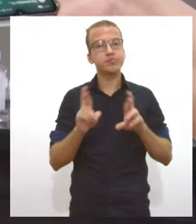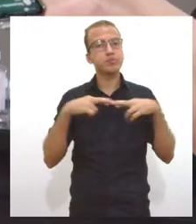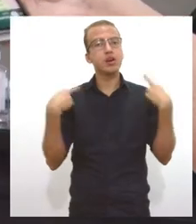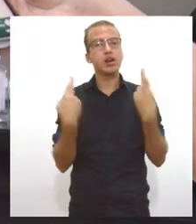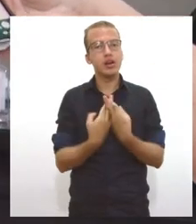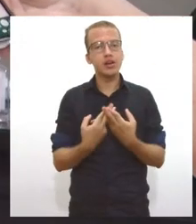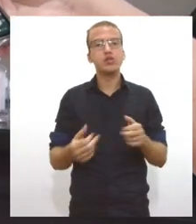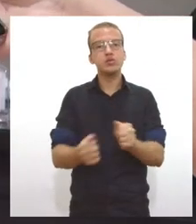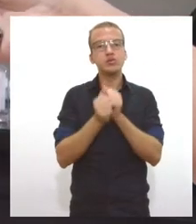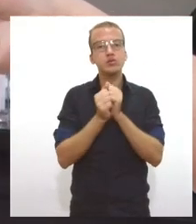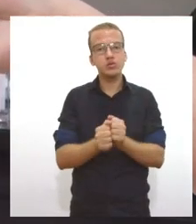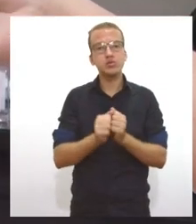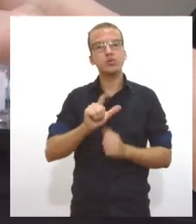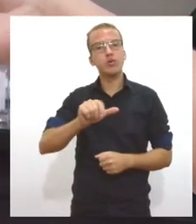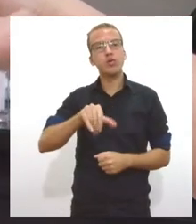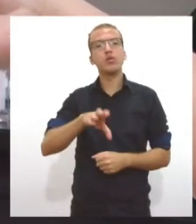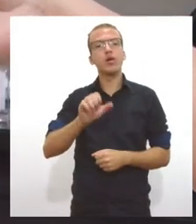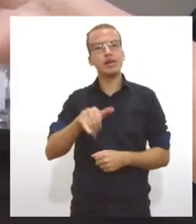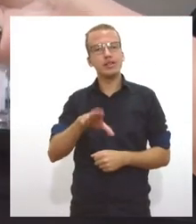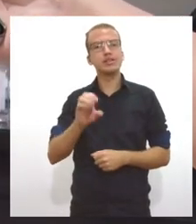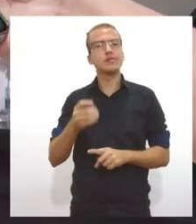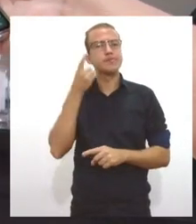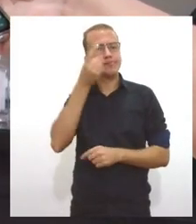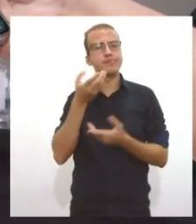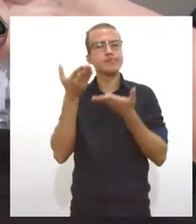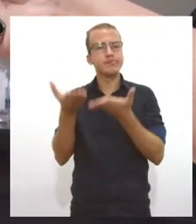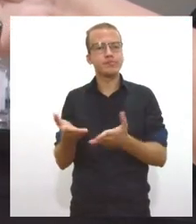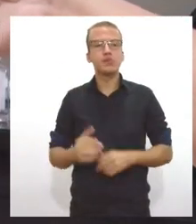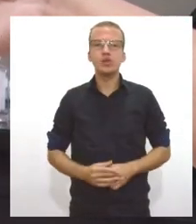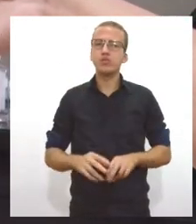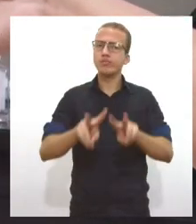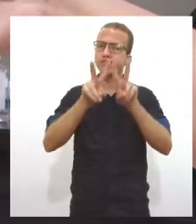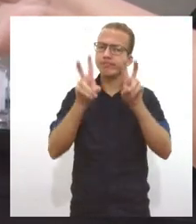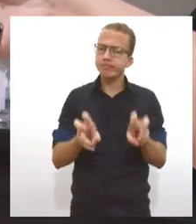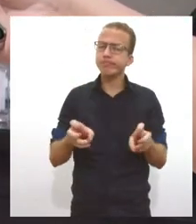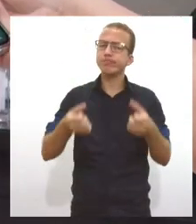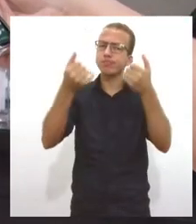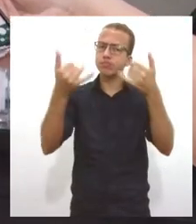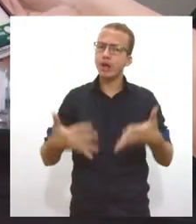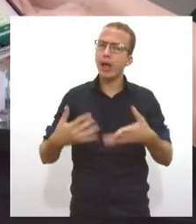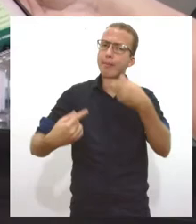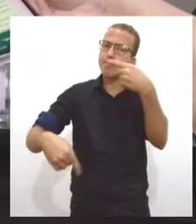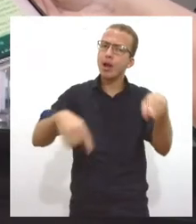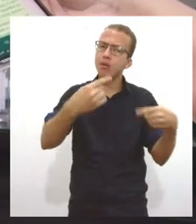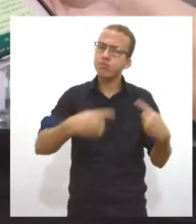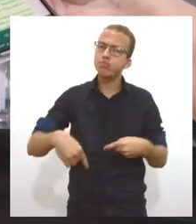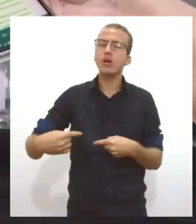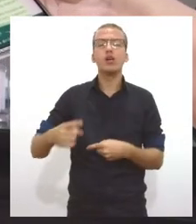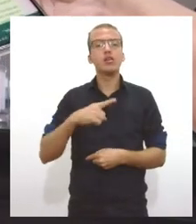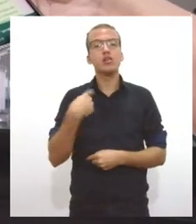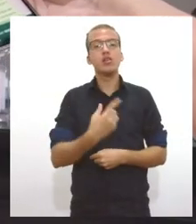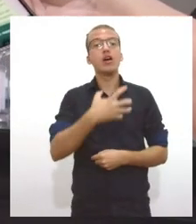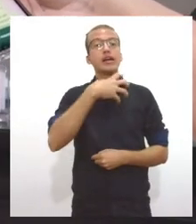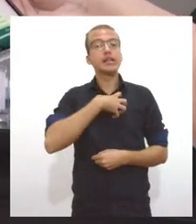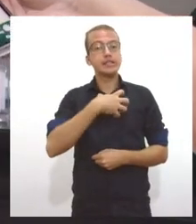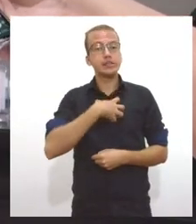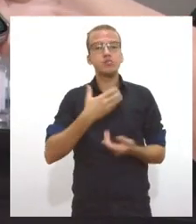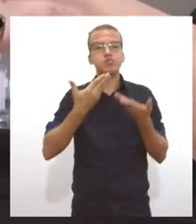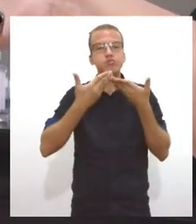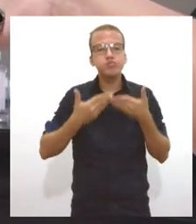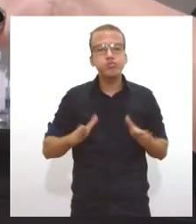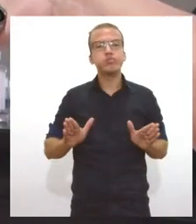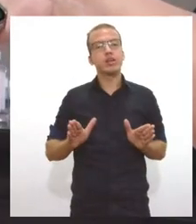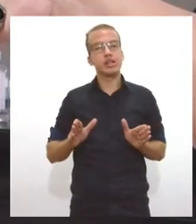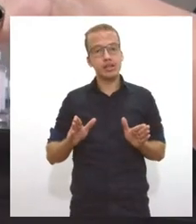e todo o assunto que foi tratado aqui nós sentimos uma grande disposição para que